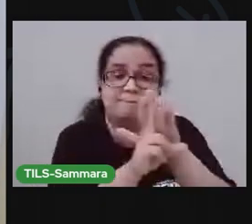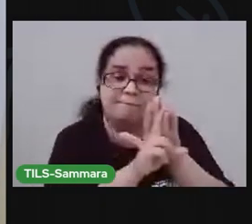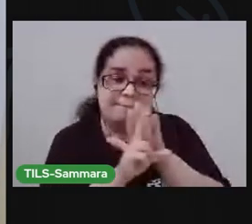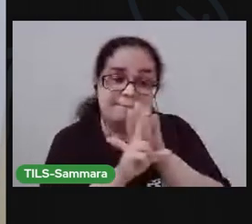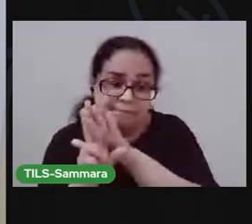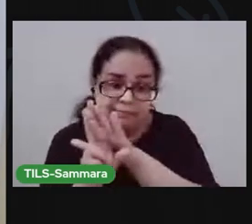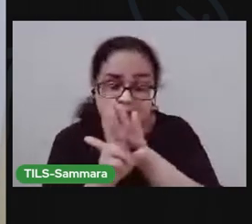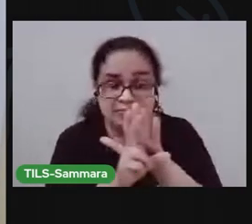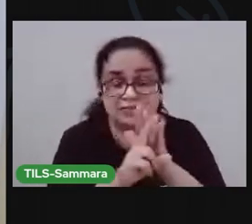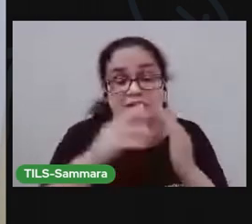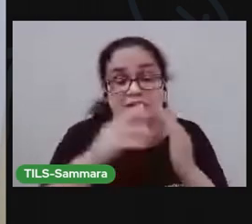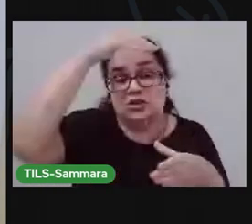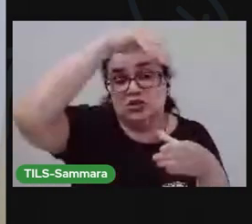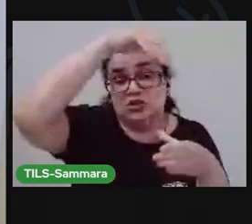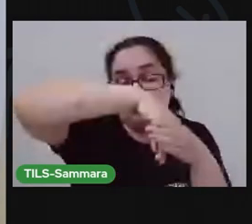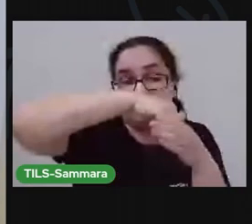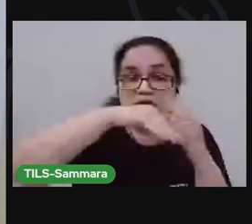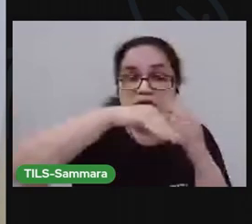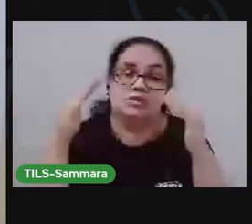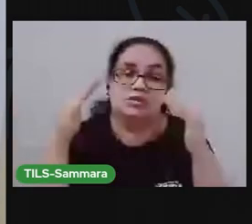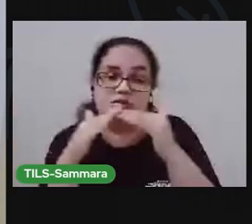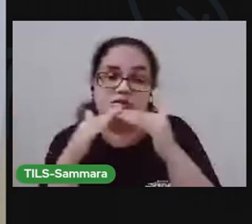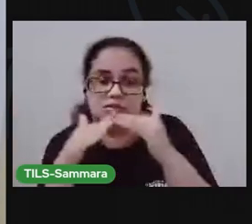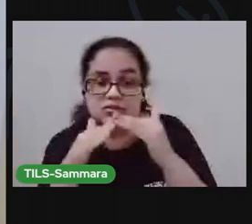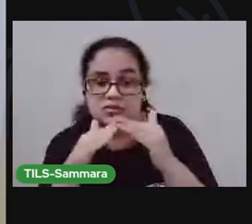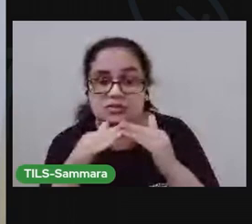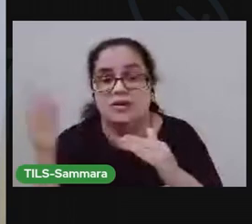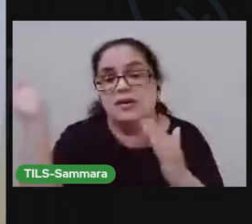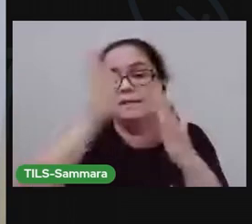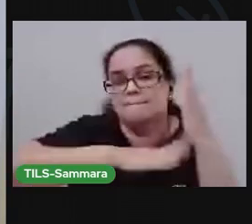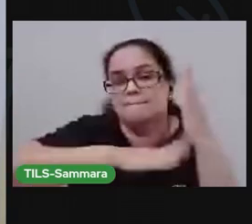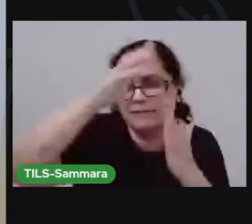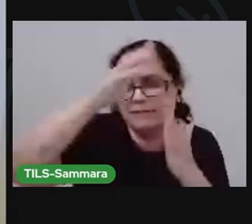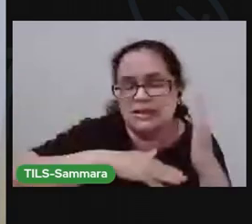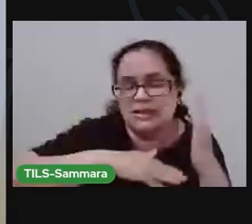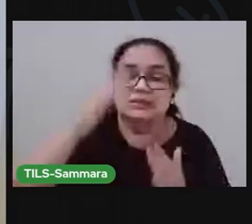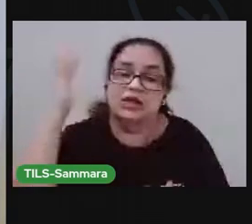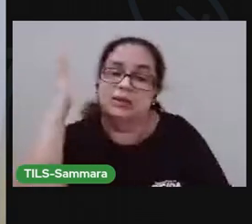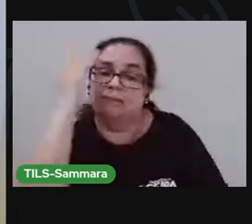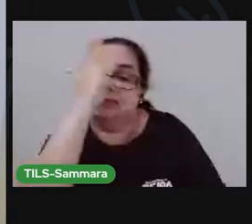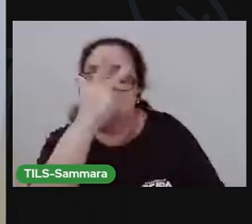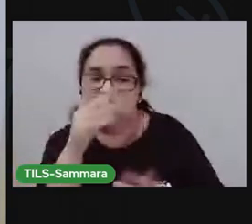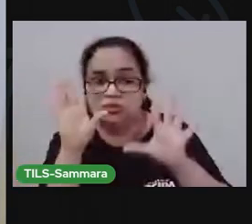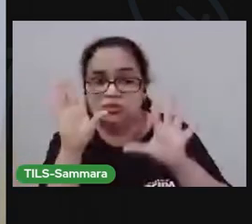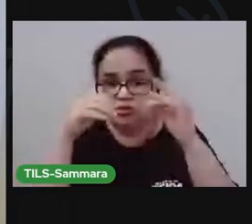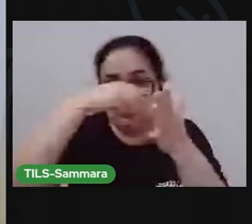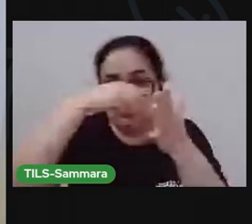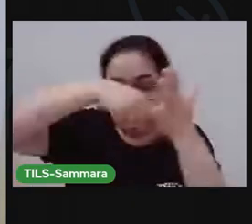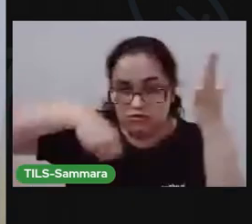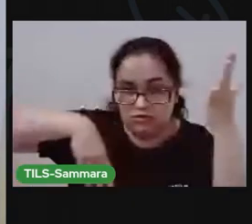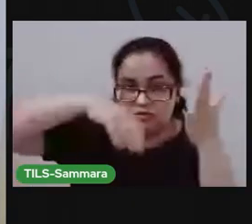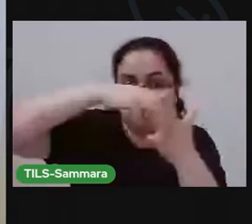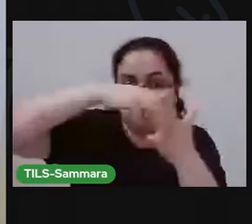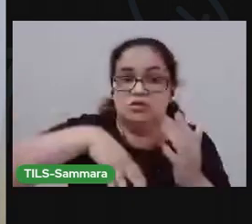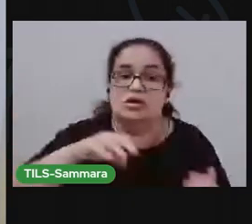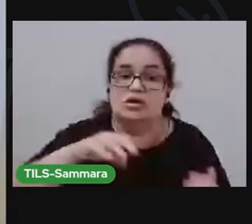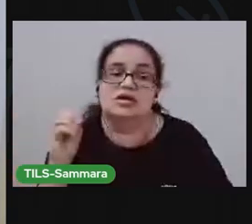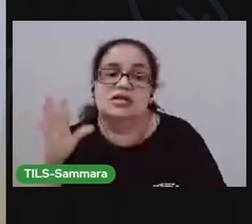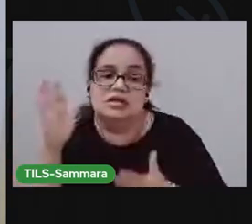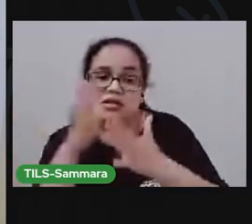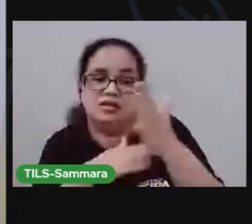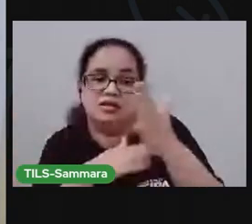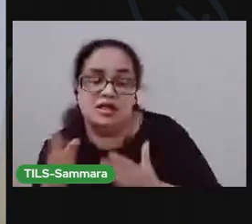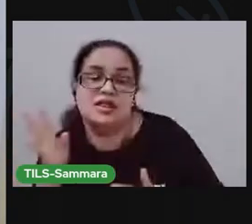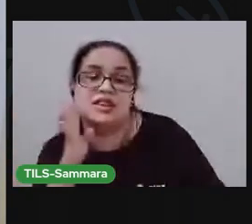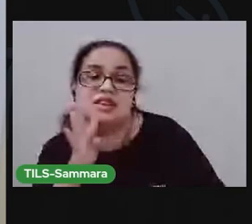Aqui nesse espaço da casa. Pinta. Deixa bem bonito. cola aí na tarefa. Tá bom? Capricha.